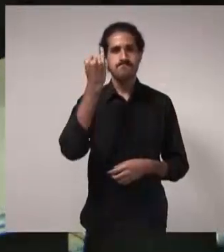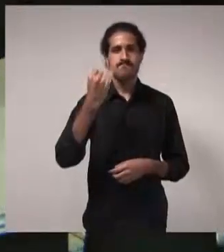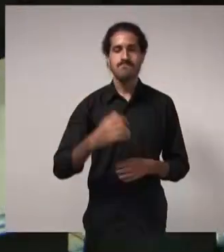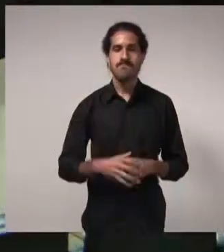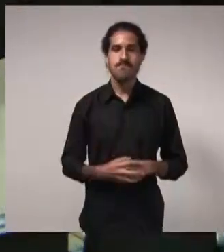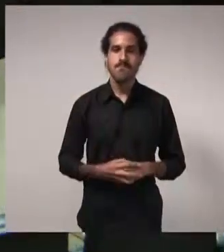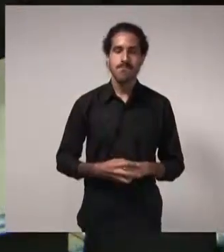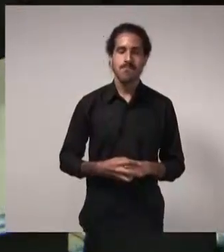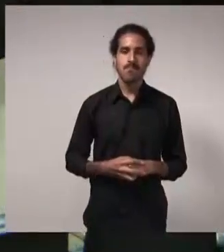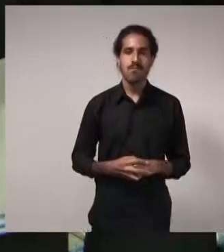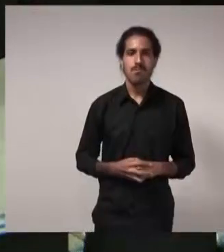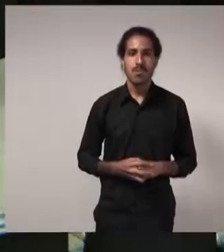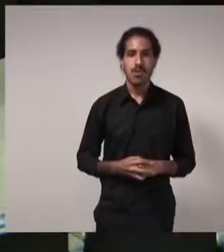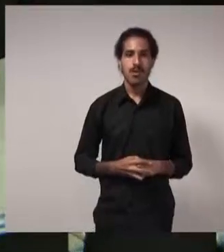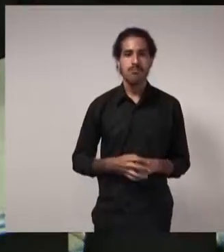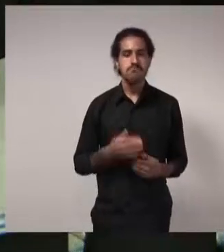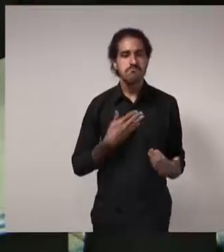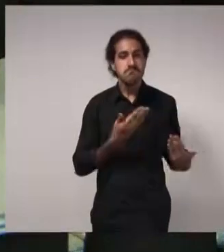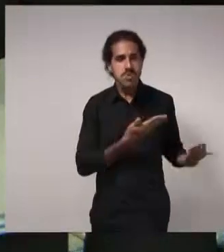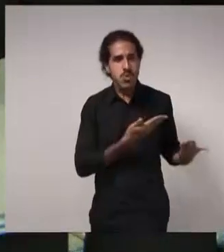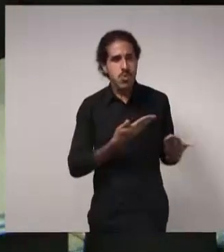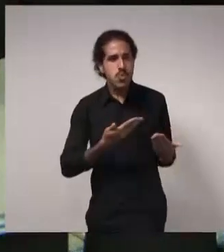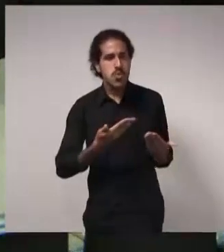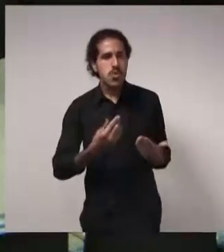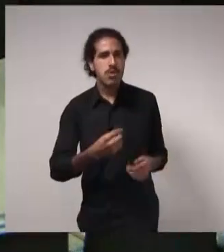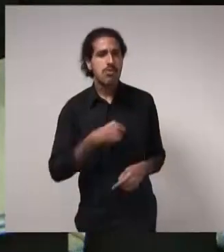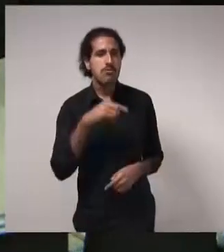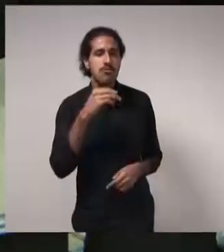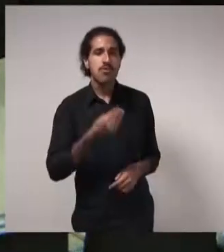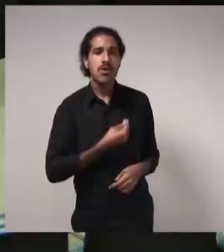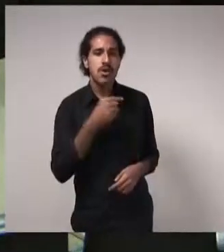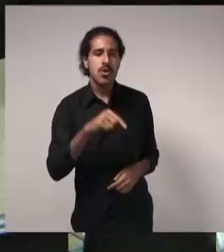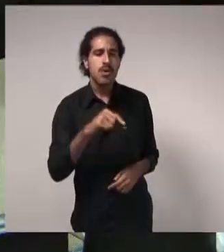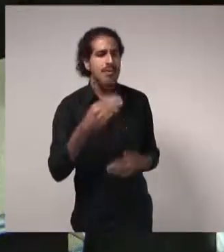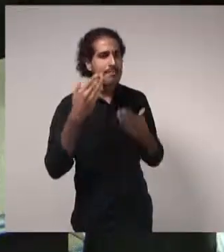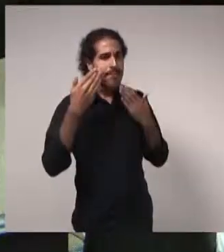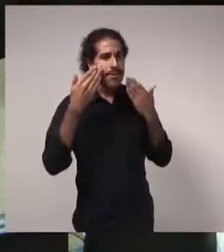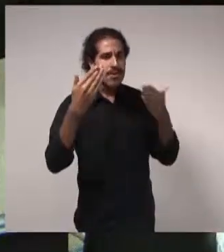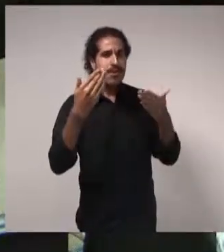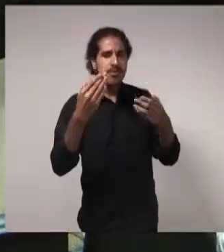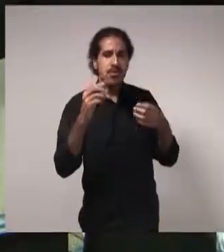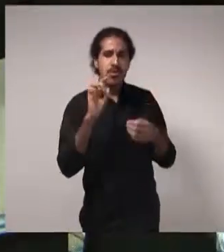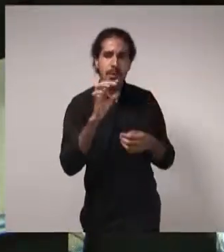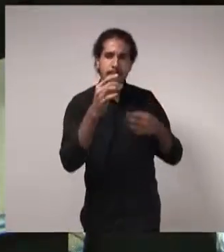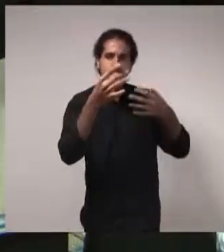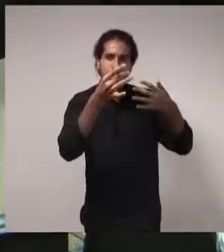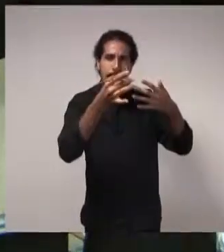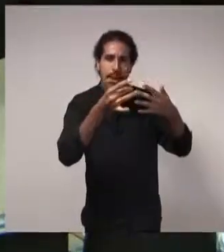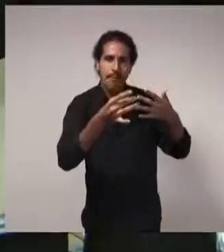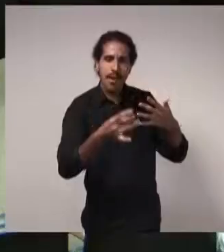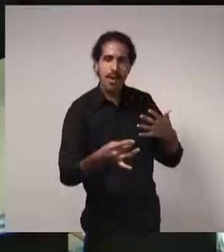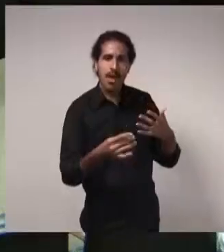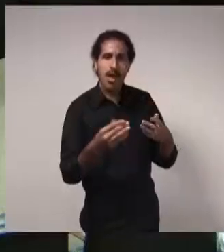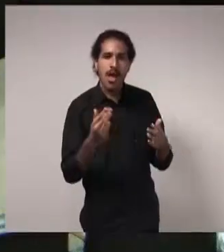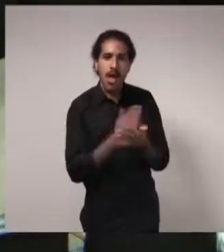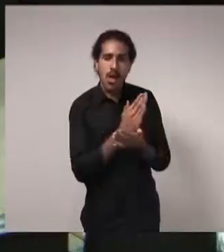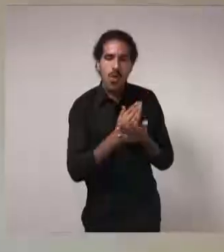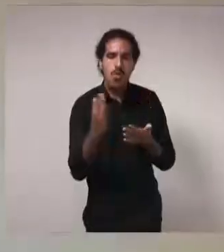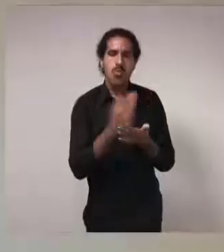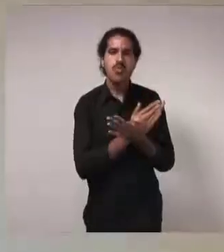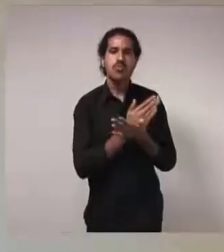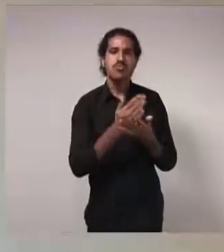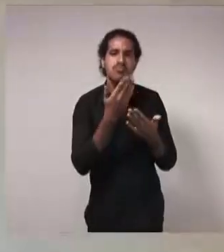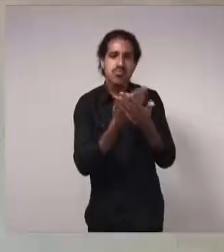Me convidaram aqui para apresentar um pouco os resultados de alguns estudos que a gente vem